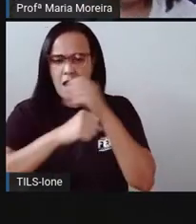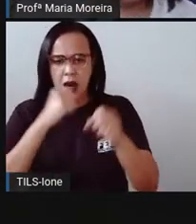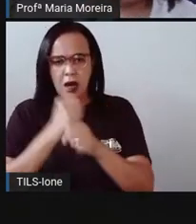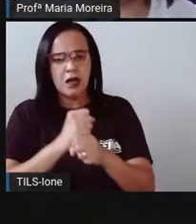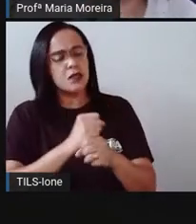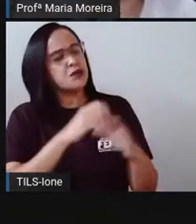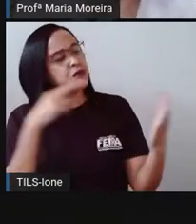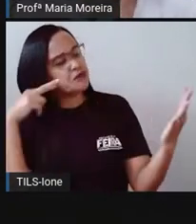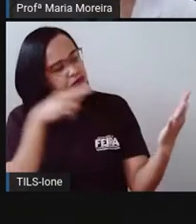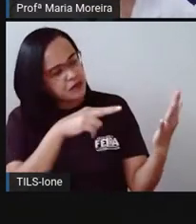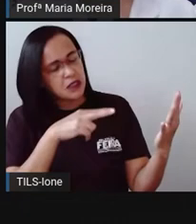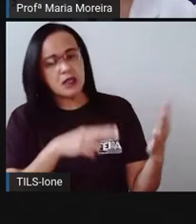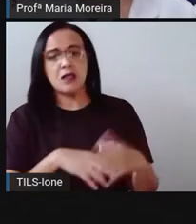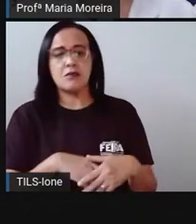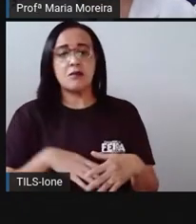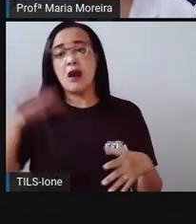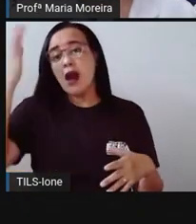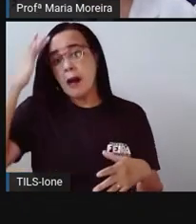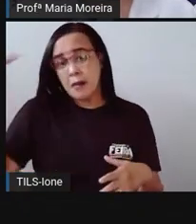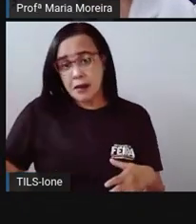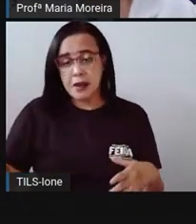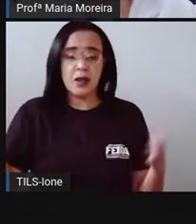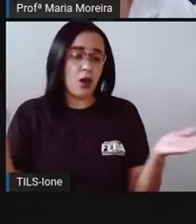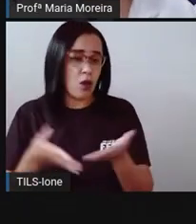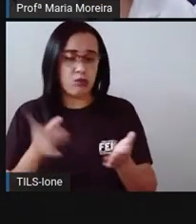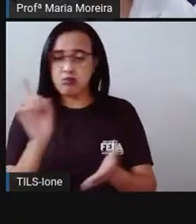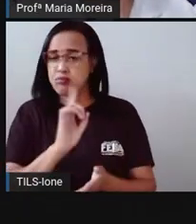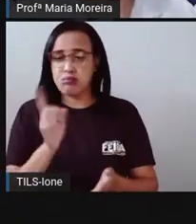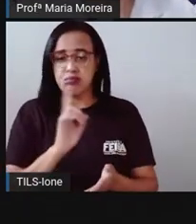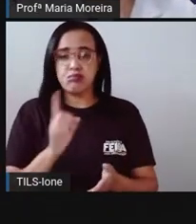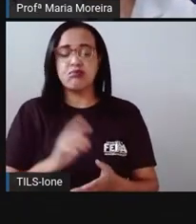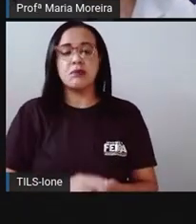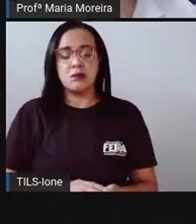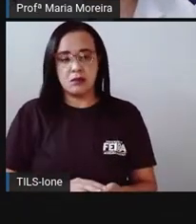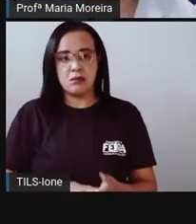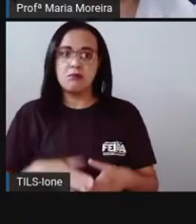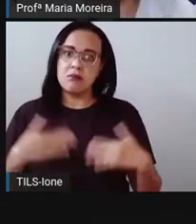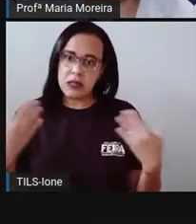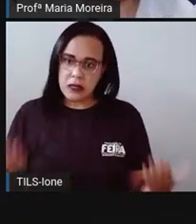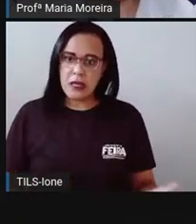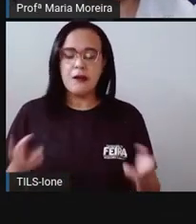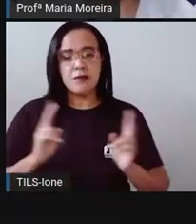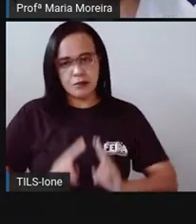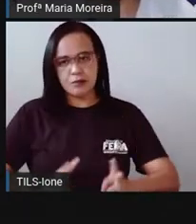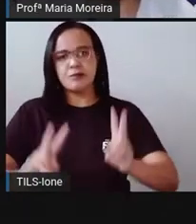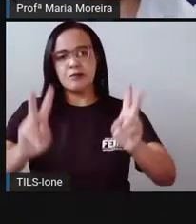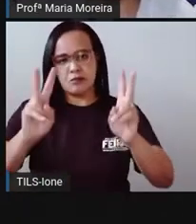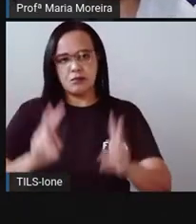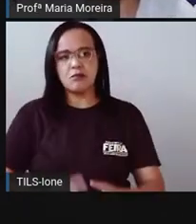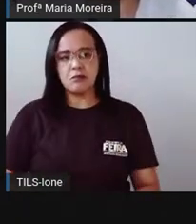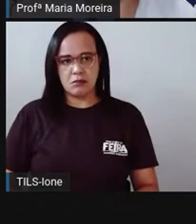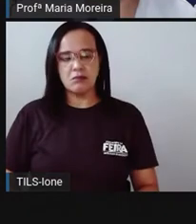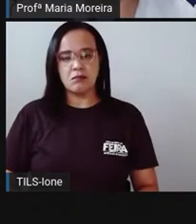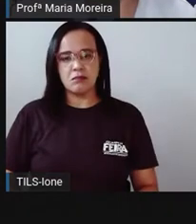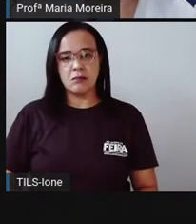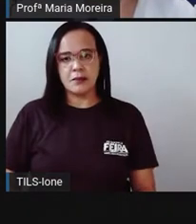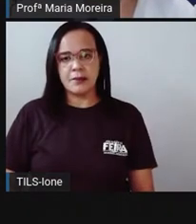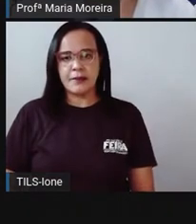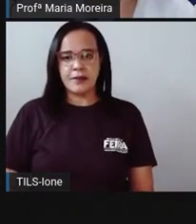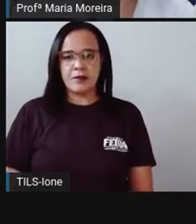Ah, hoje não. Amanhã você faz isso. E assim o quê? Sucessivamente. Mas vamos continuar aqui.